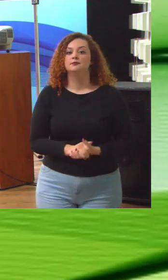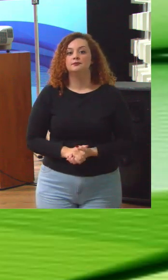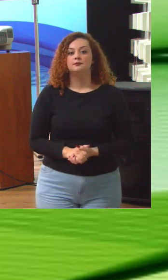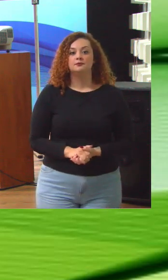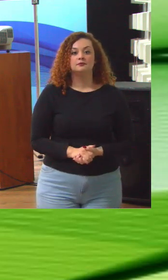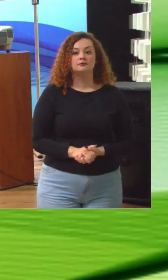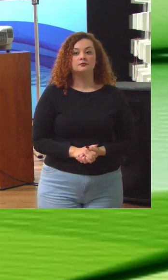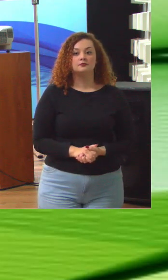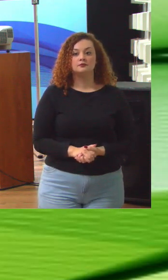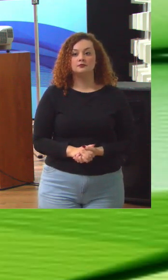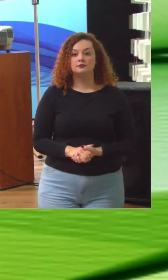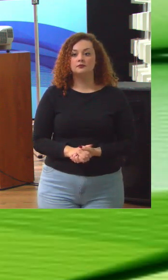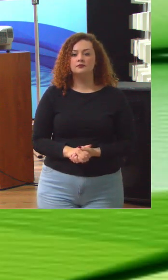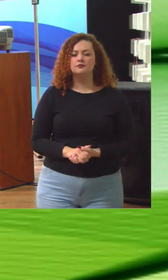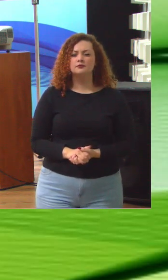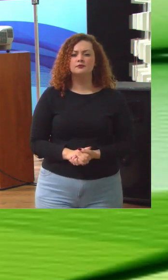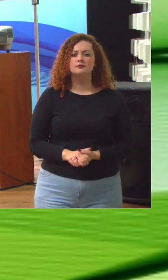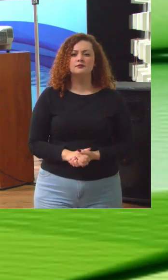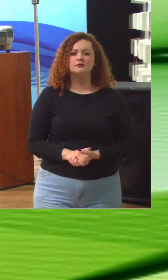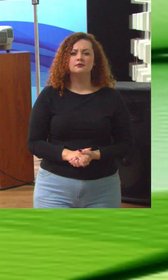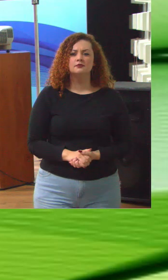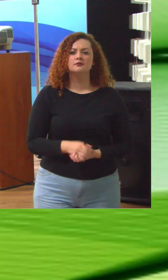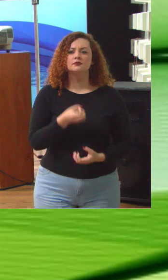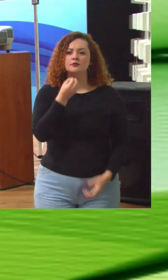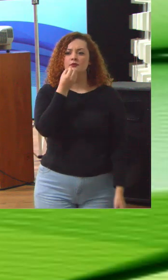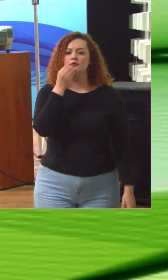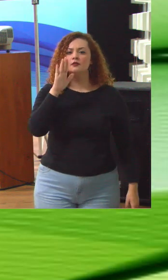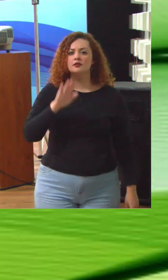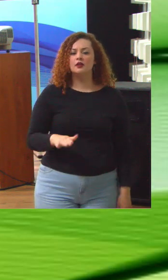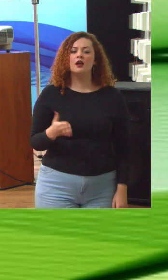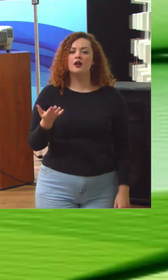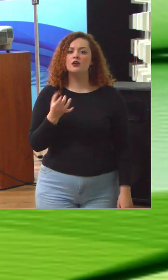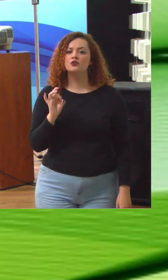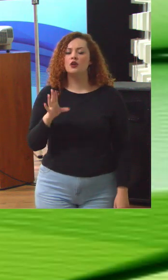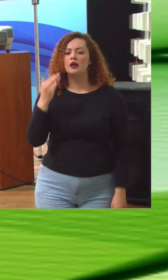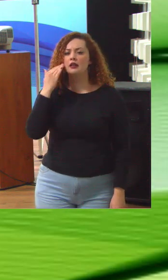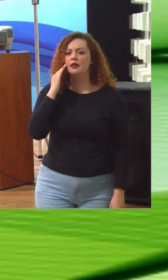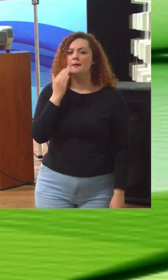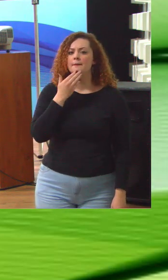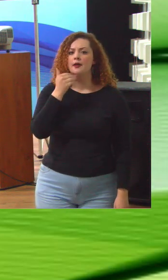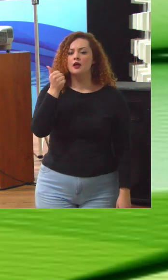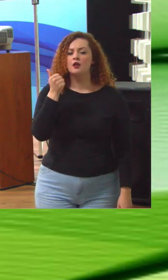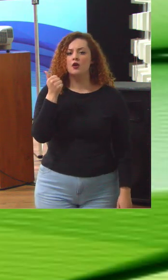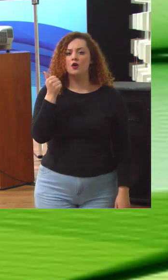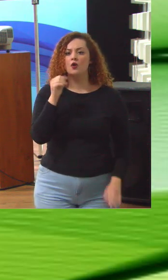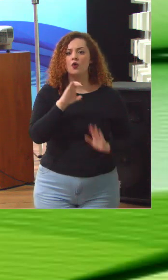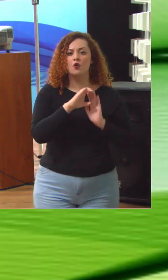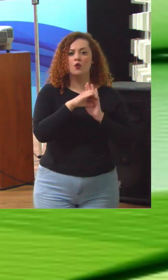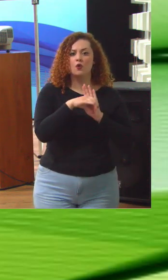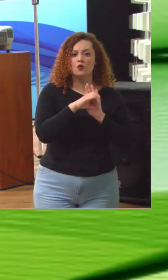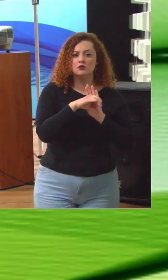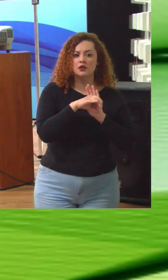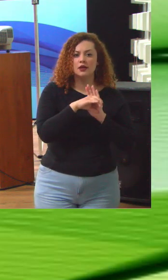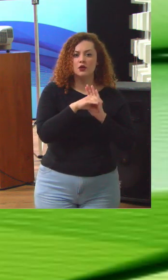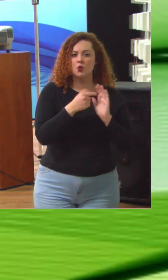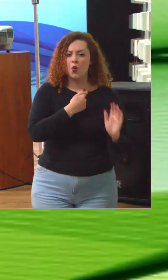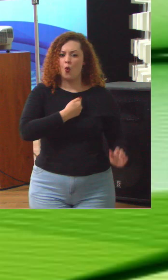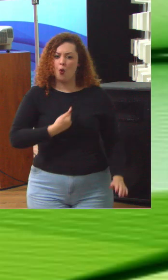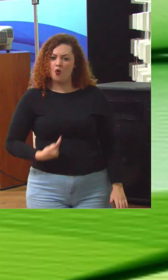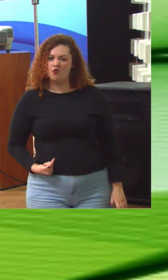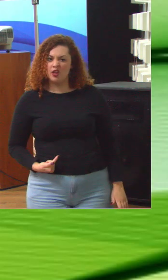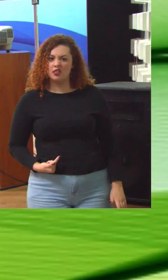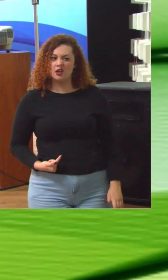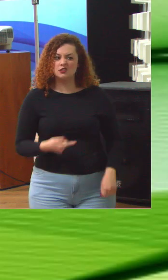Oi boa tarde eu queria só entender melhor os conceitos de governança e